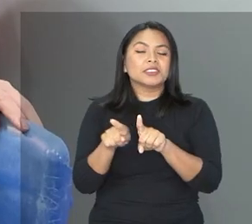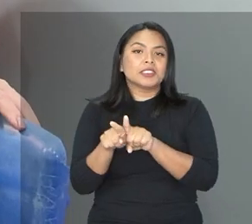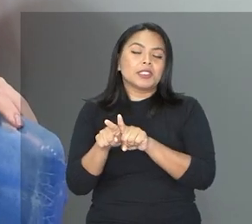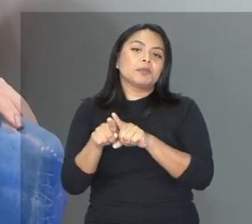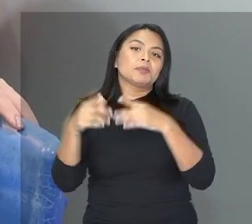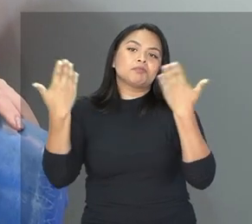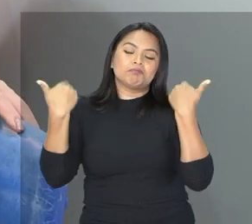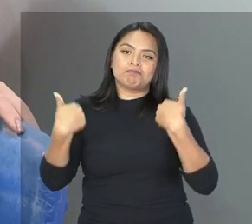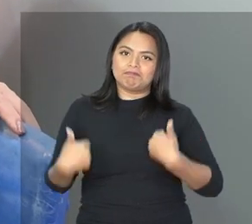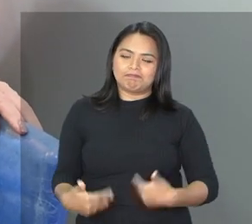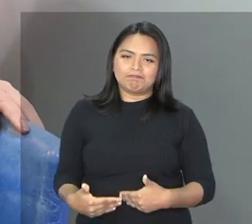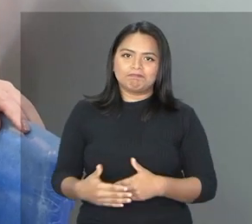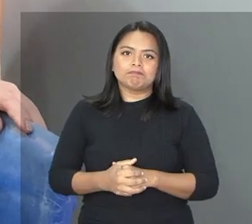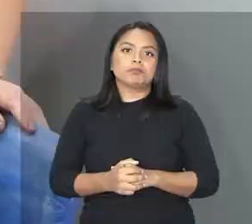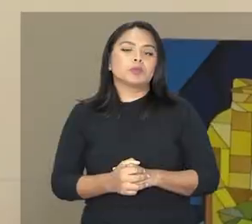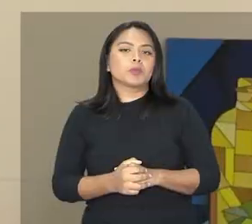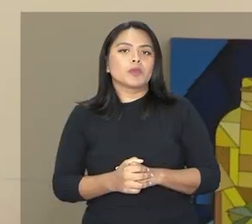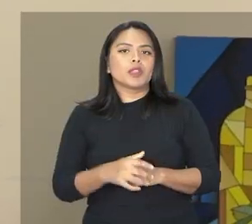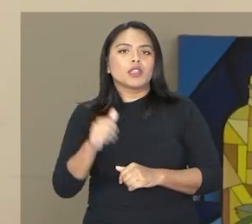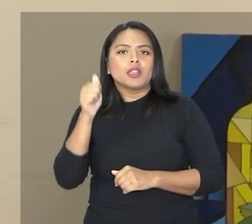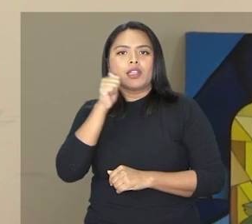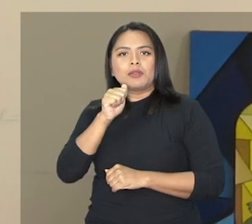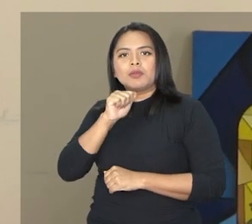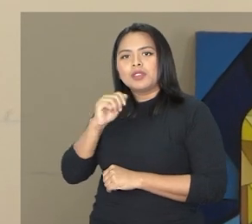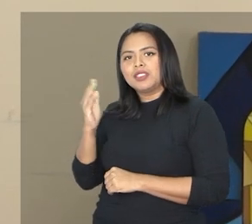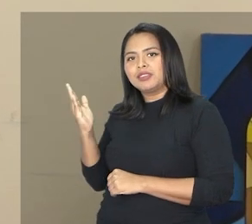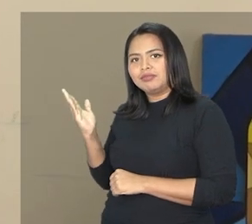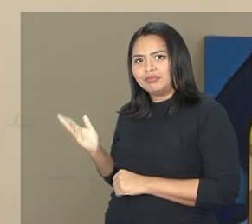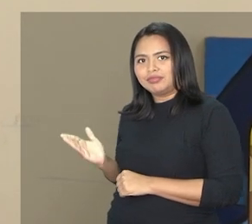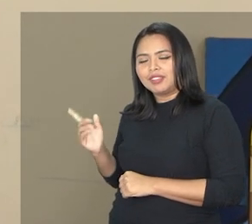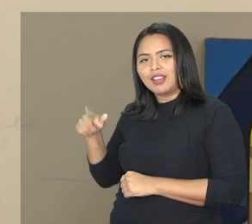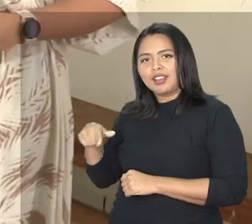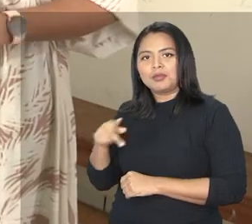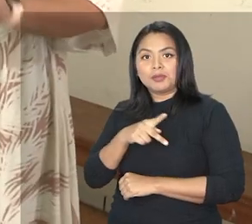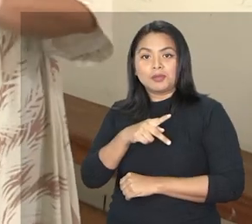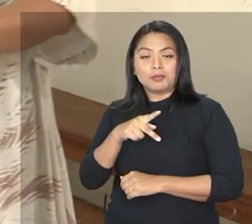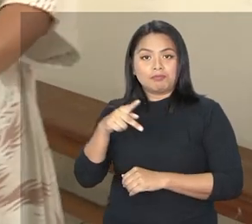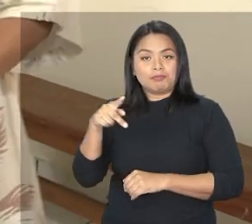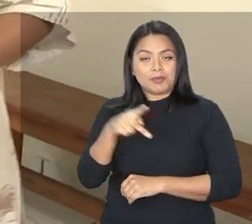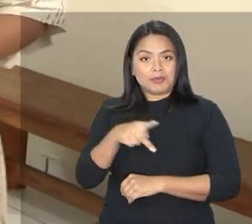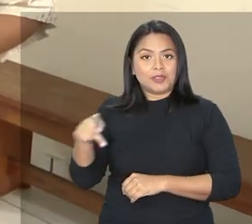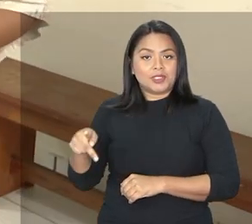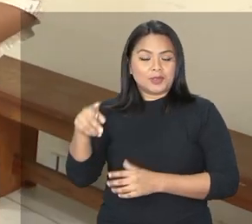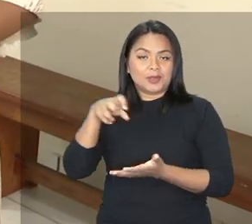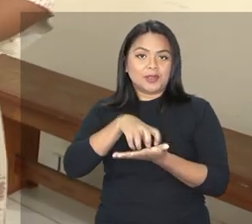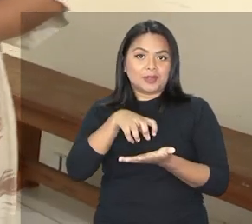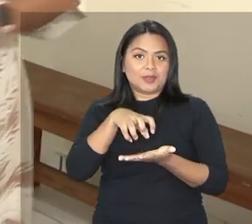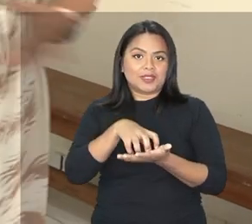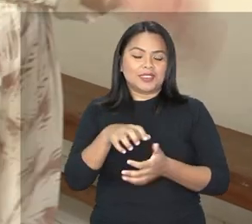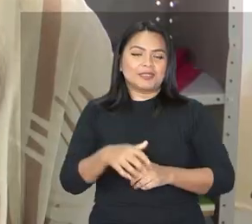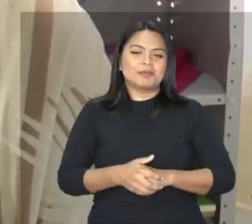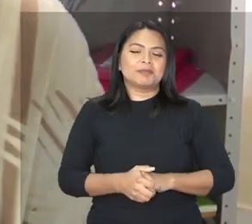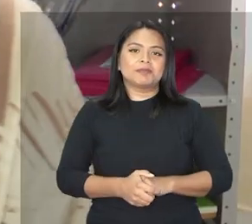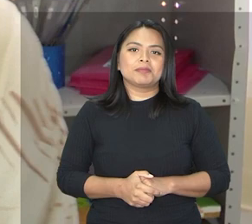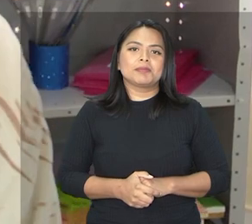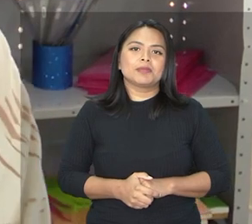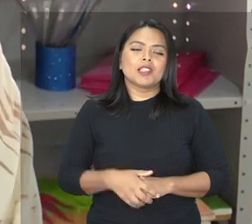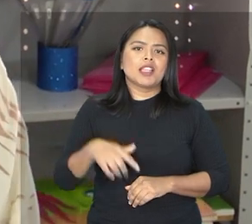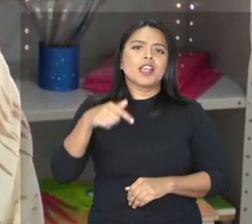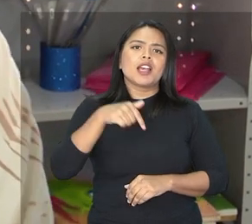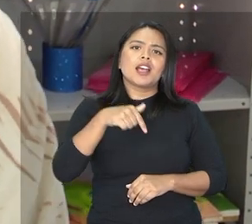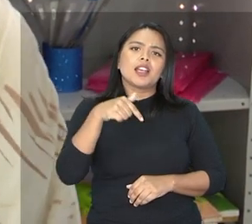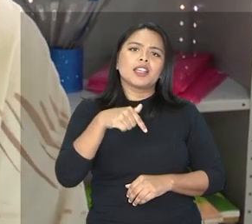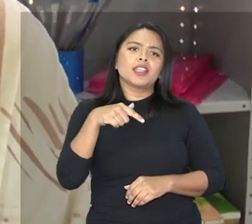e habilidades psicomotoras. A arte educadora Vanessa Collier é uma das profissionais que atua no centro. Então,